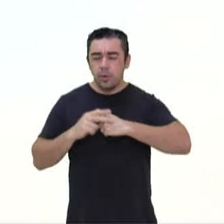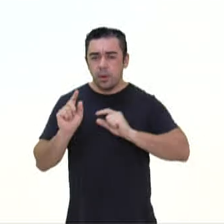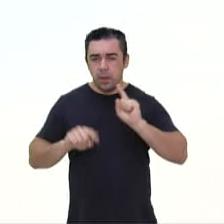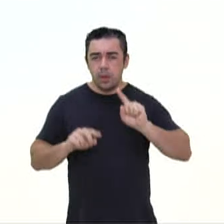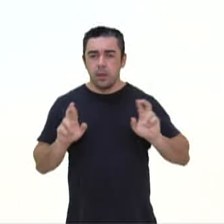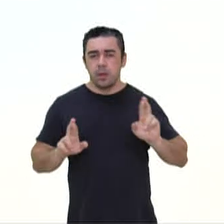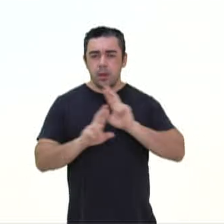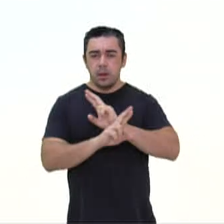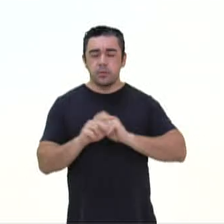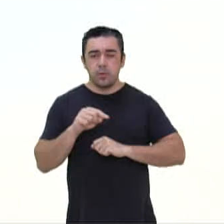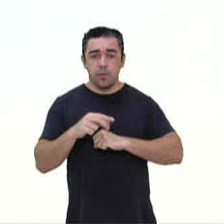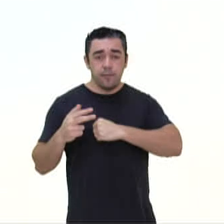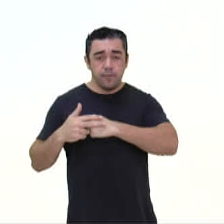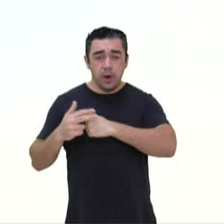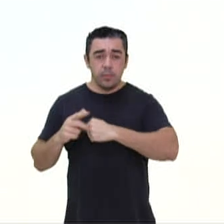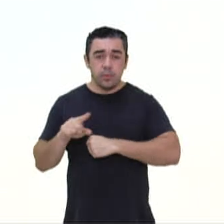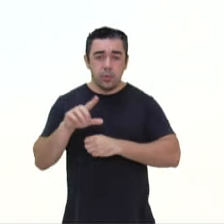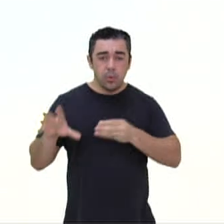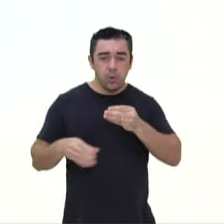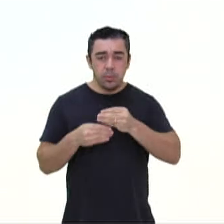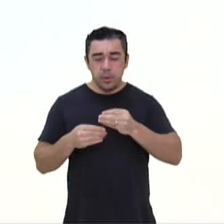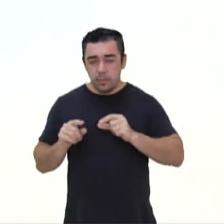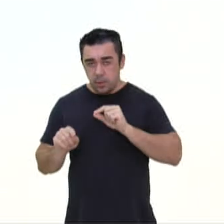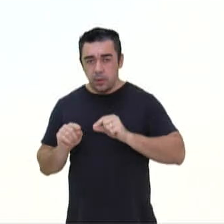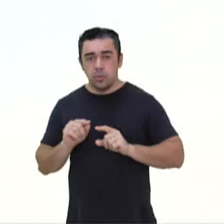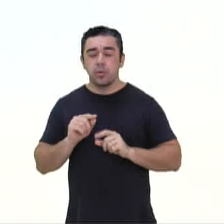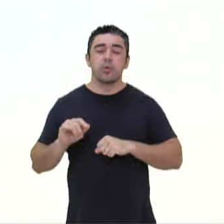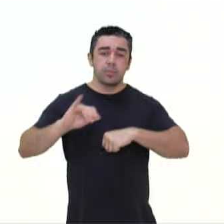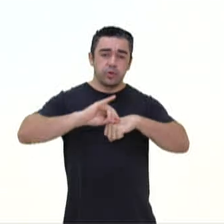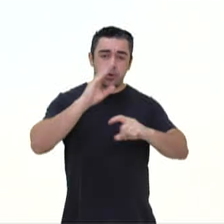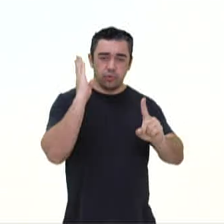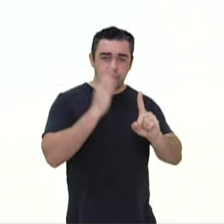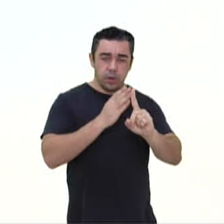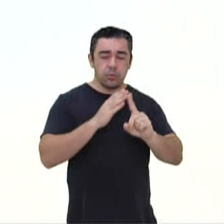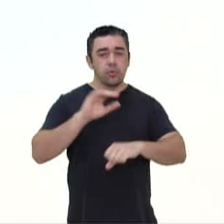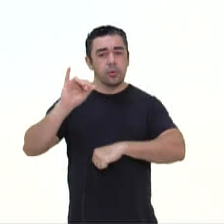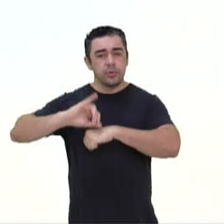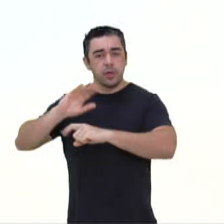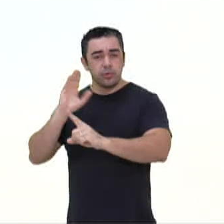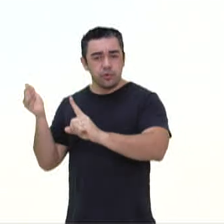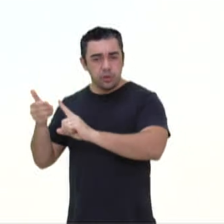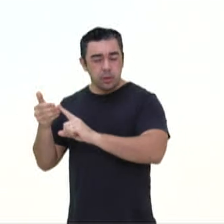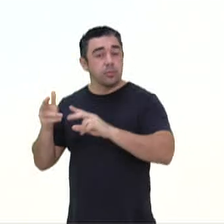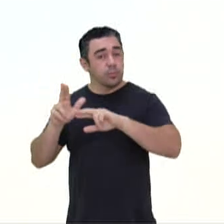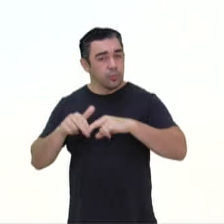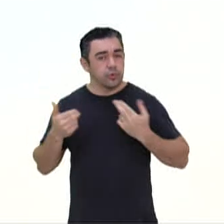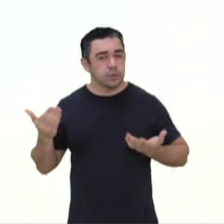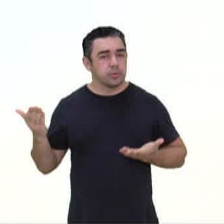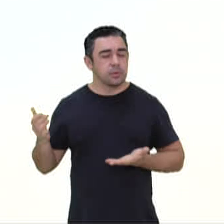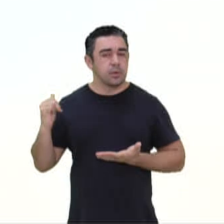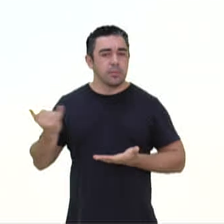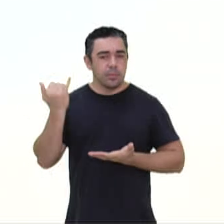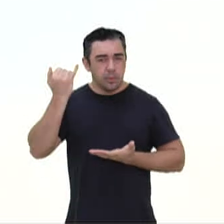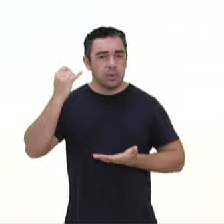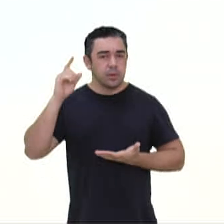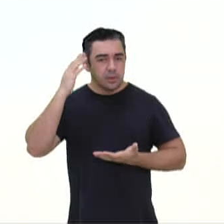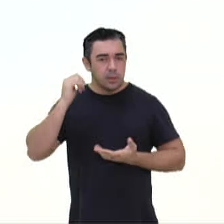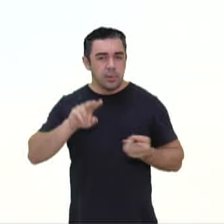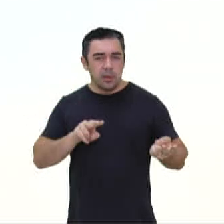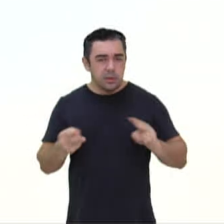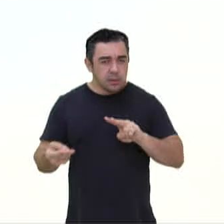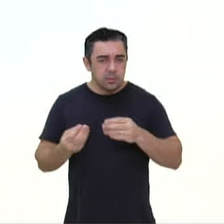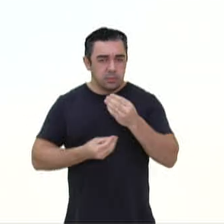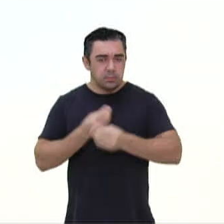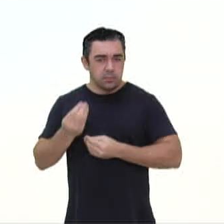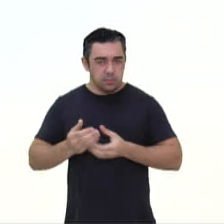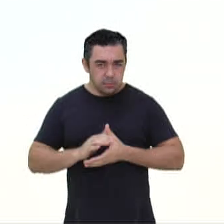verbo estabelece com o seu complemento. Objeto direto ou objeto indireto. Por isso, a importância da transitividade